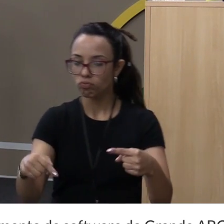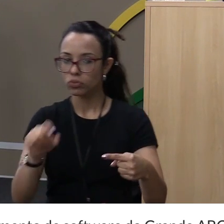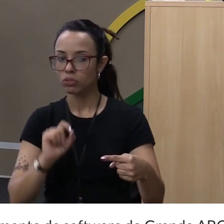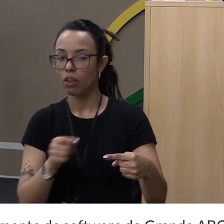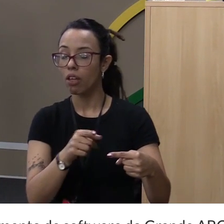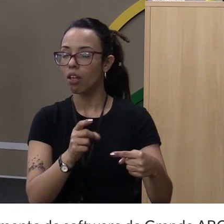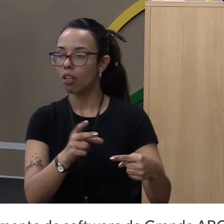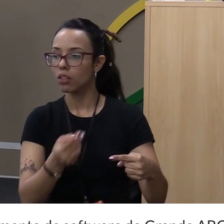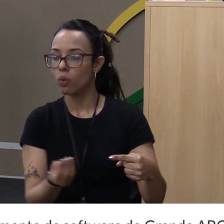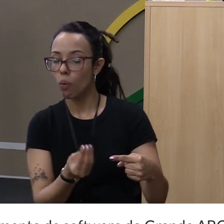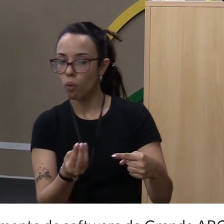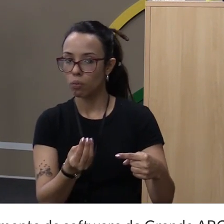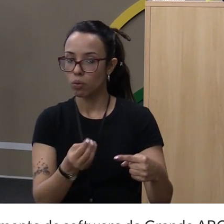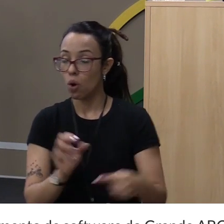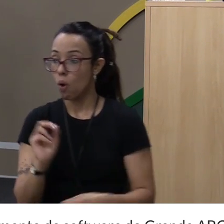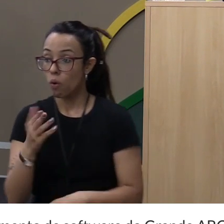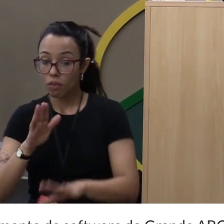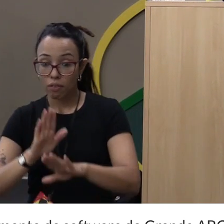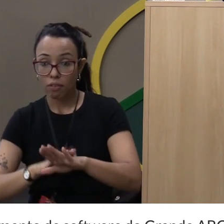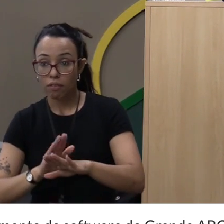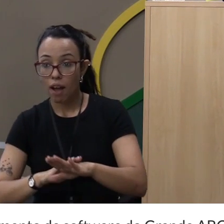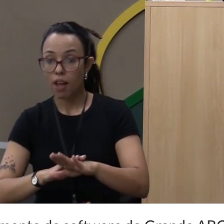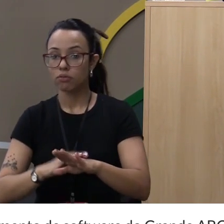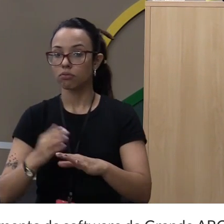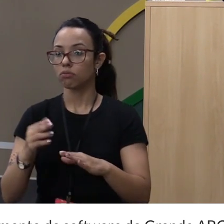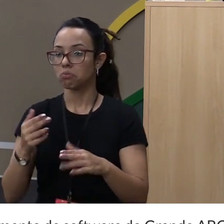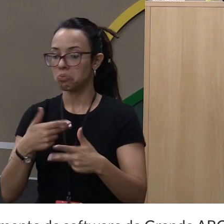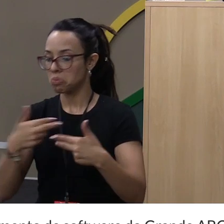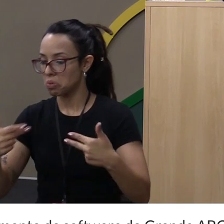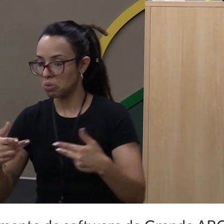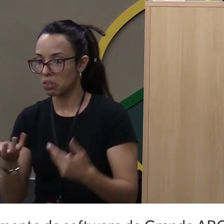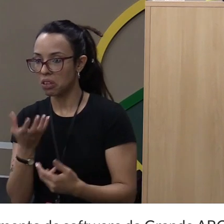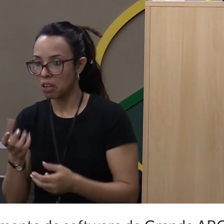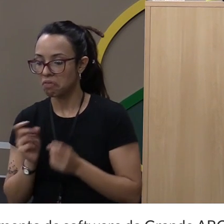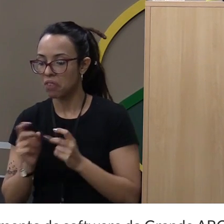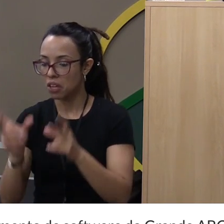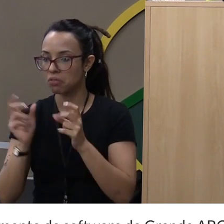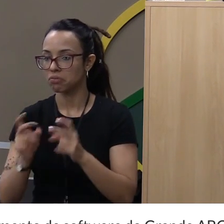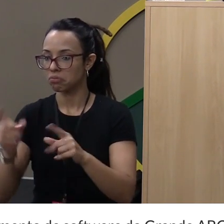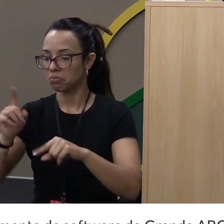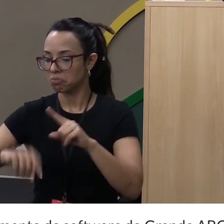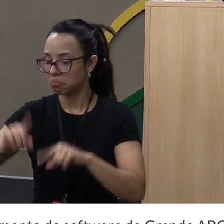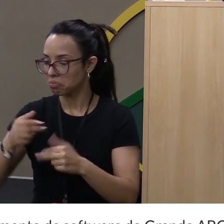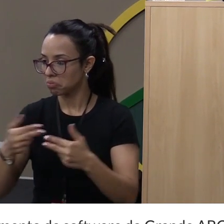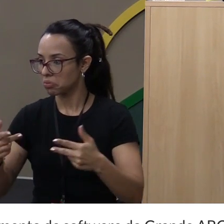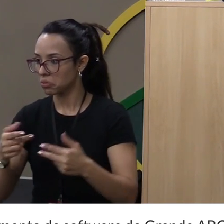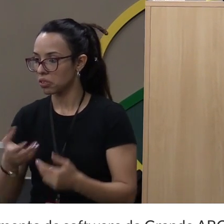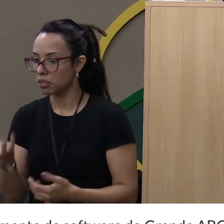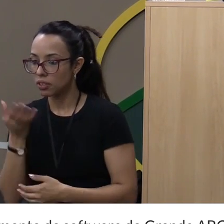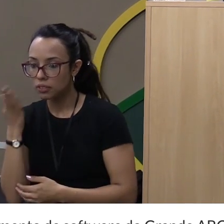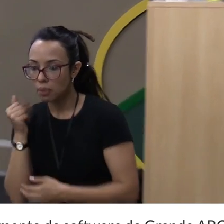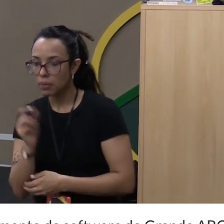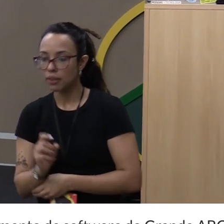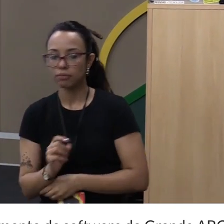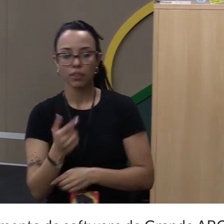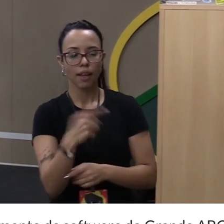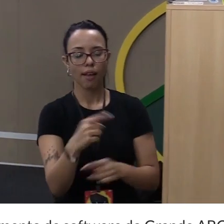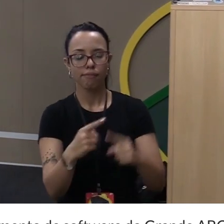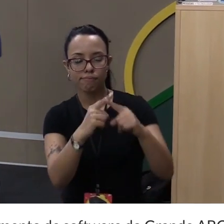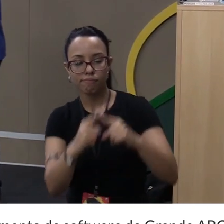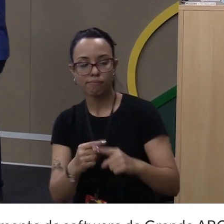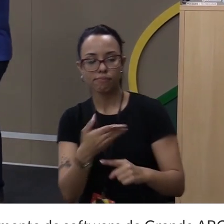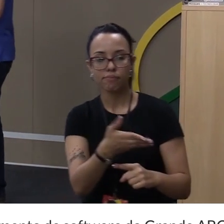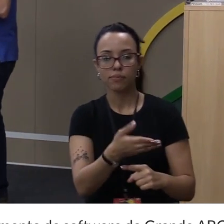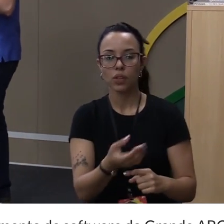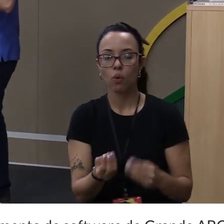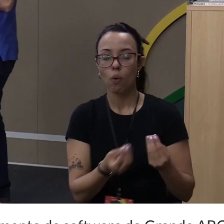equipamento, um eletrodoméstico. Eu sou uma empresa eletrodoméstica. Eu quero saber como cada um dos meus concorrentes está sendo vendido.